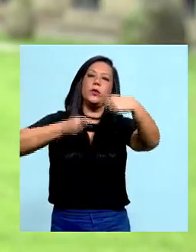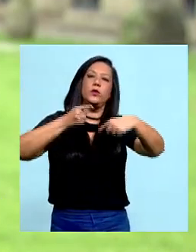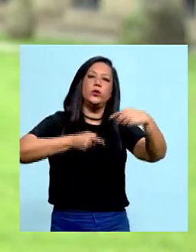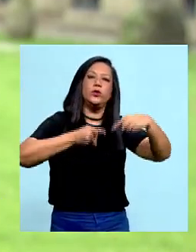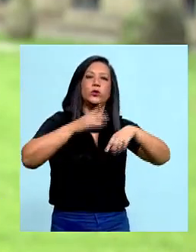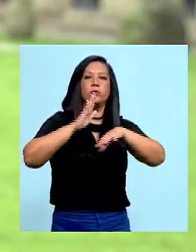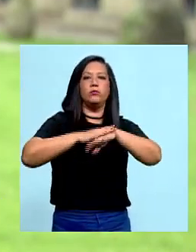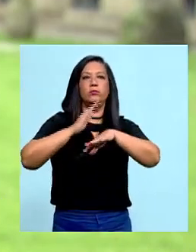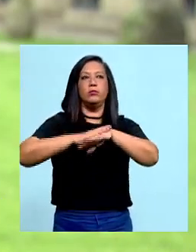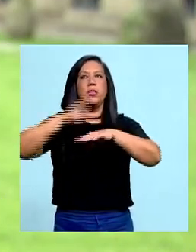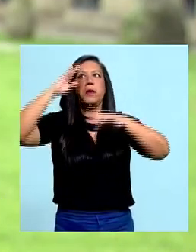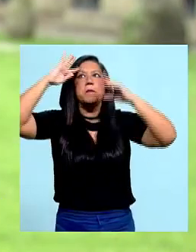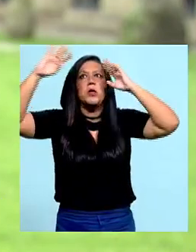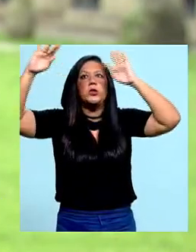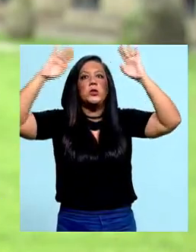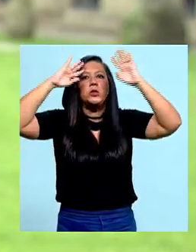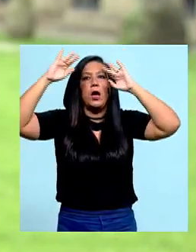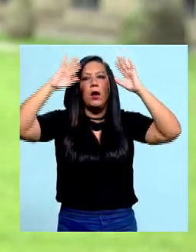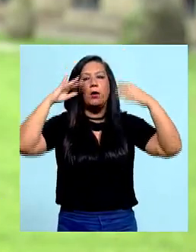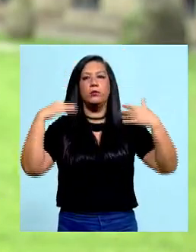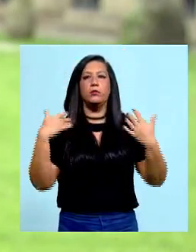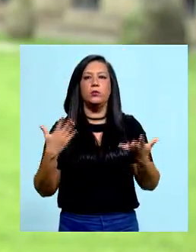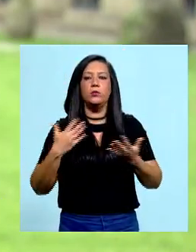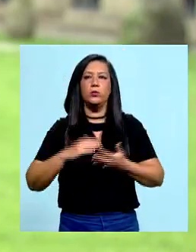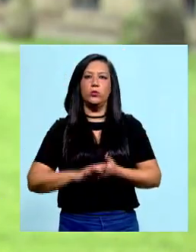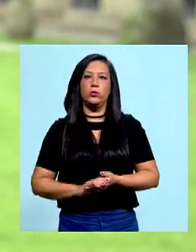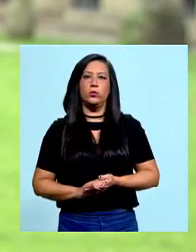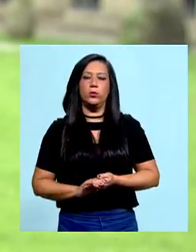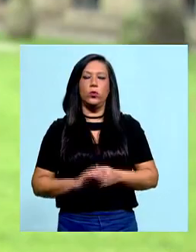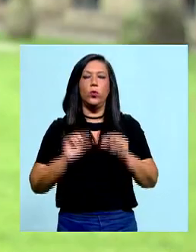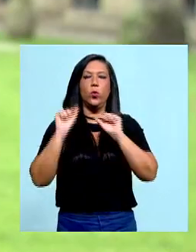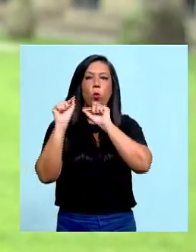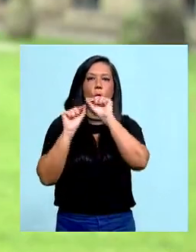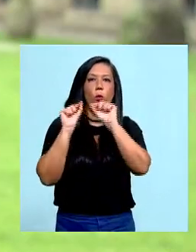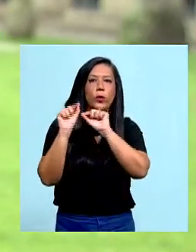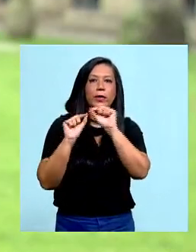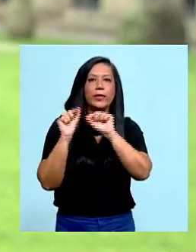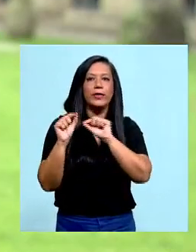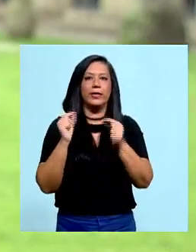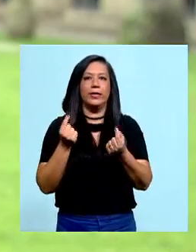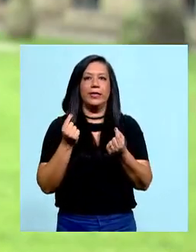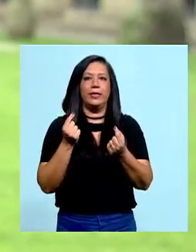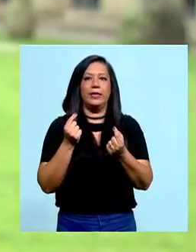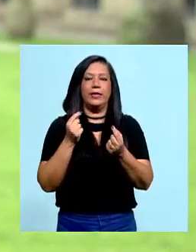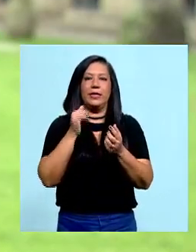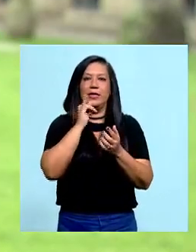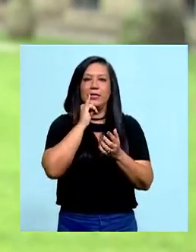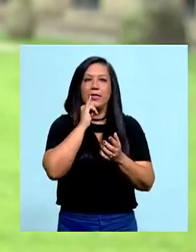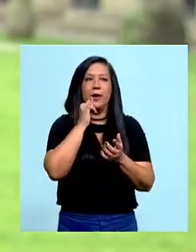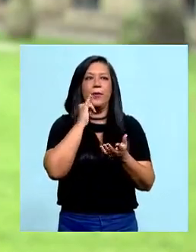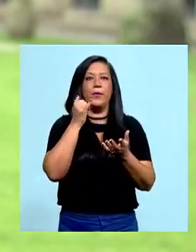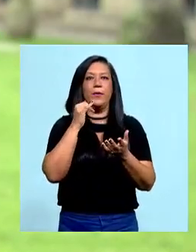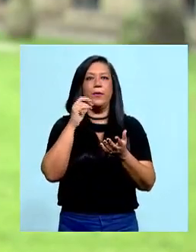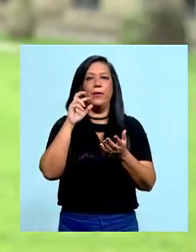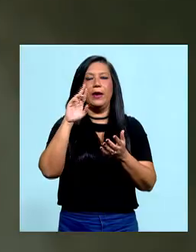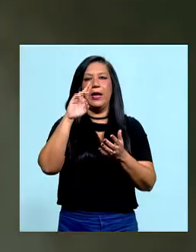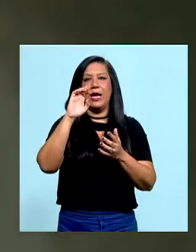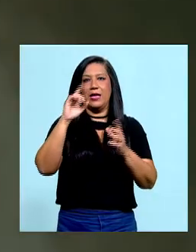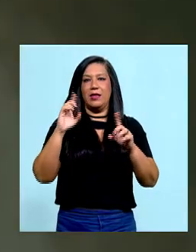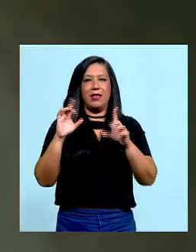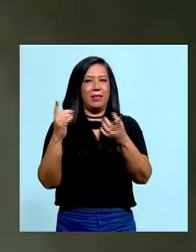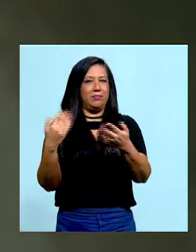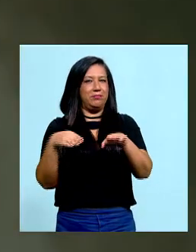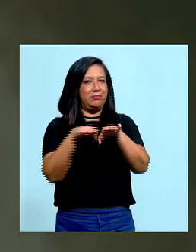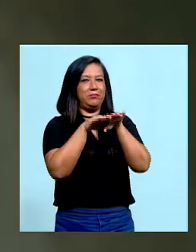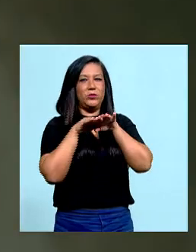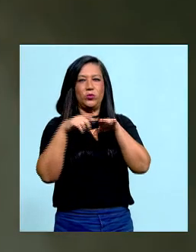construção desse imaginário, de democracia racial, que na verdade nunca existiu. Se